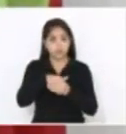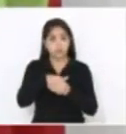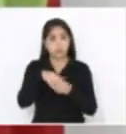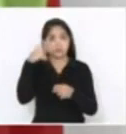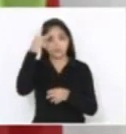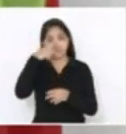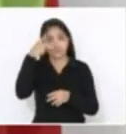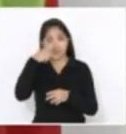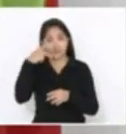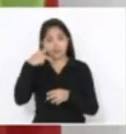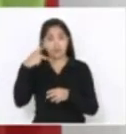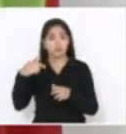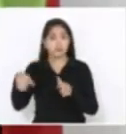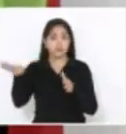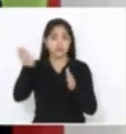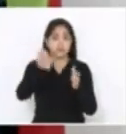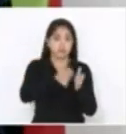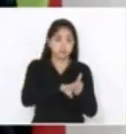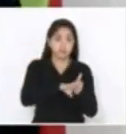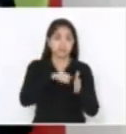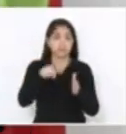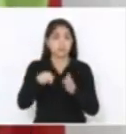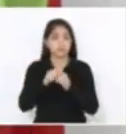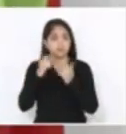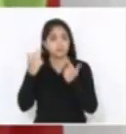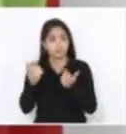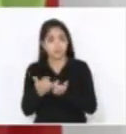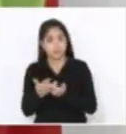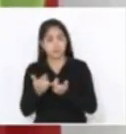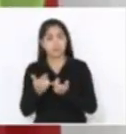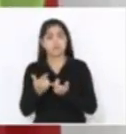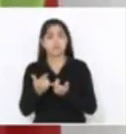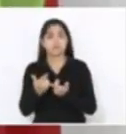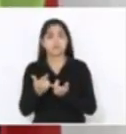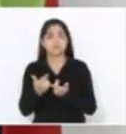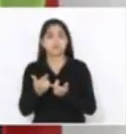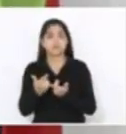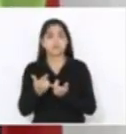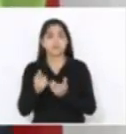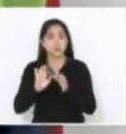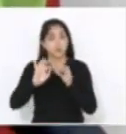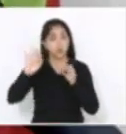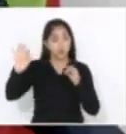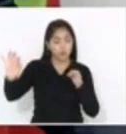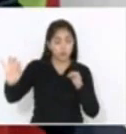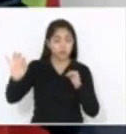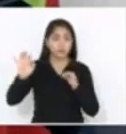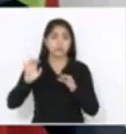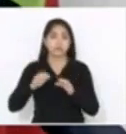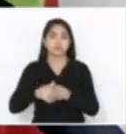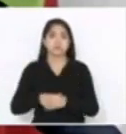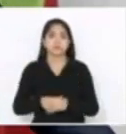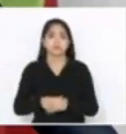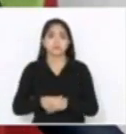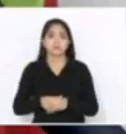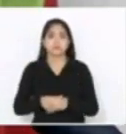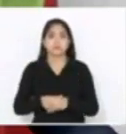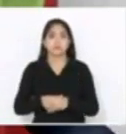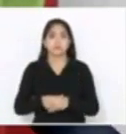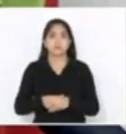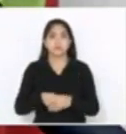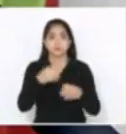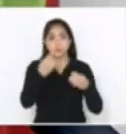por insistência do deputado líder do governo, que queria, porque queria fazer uma comissão de